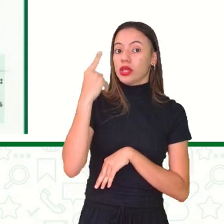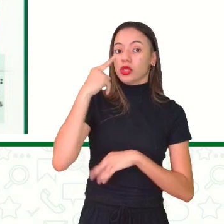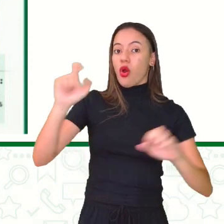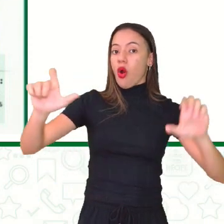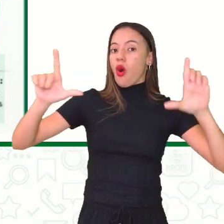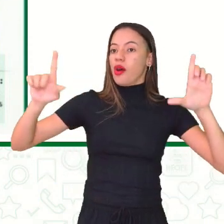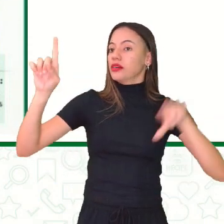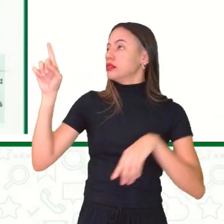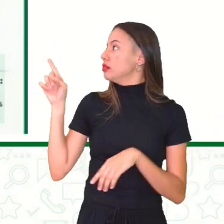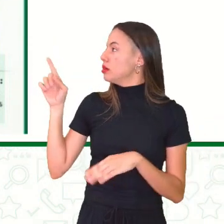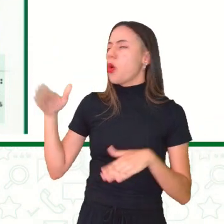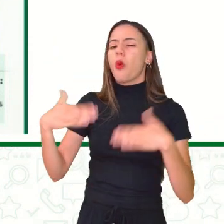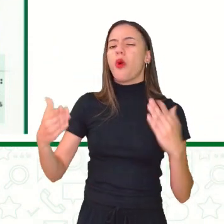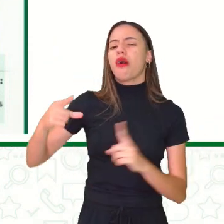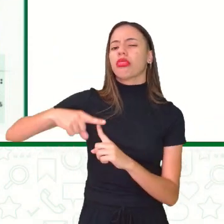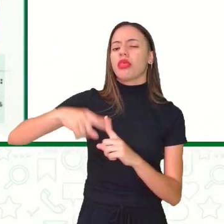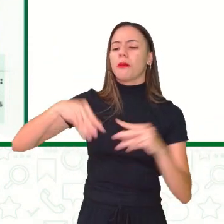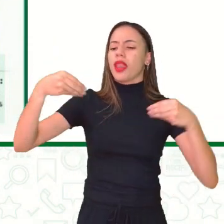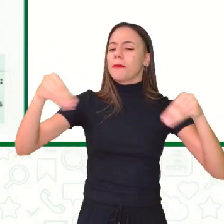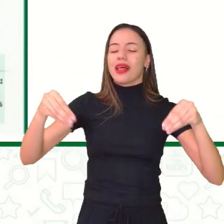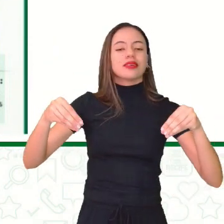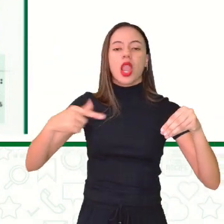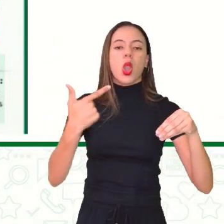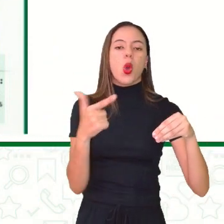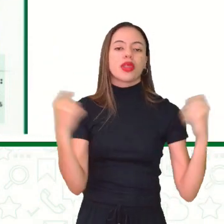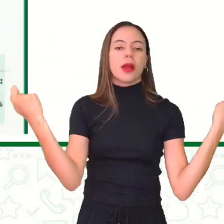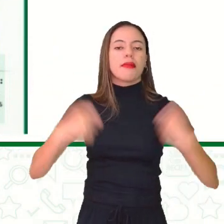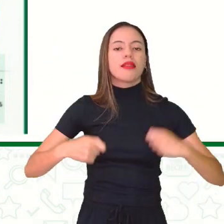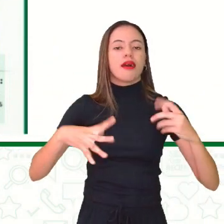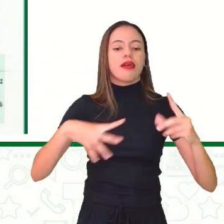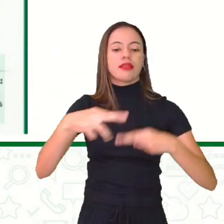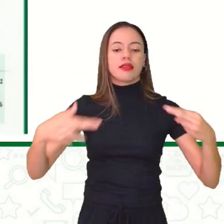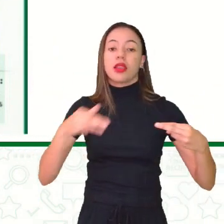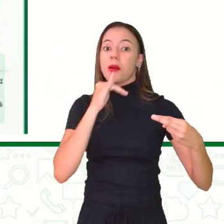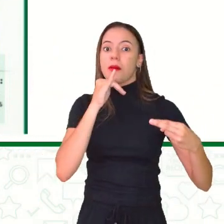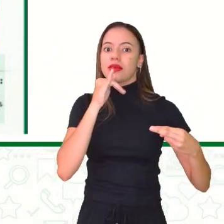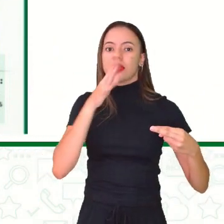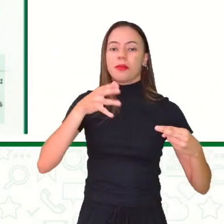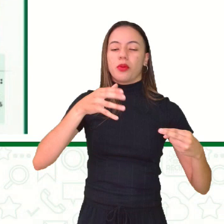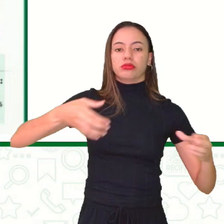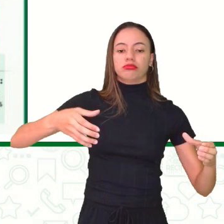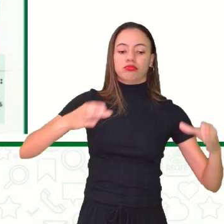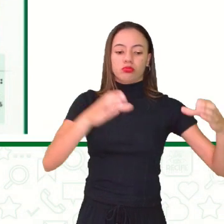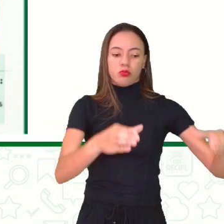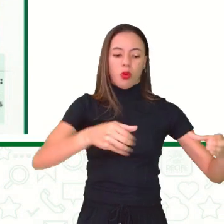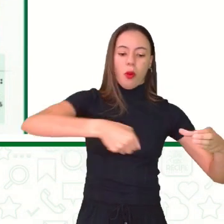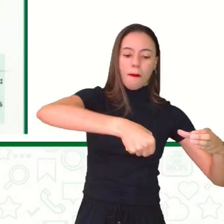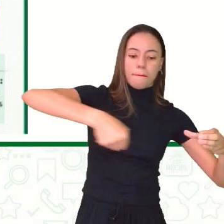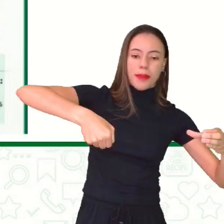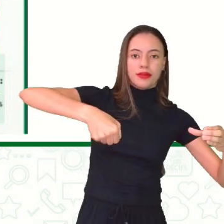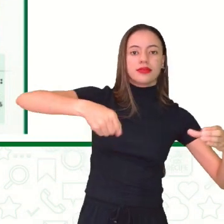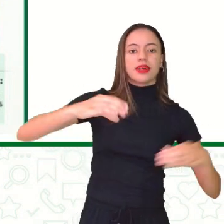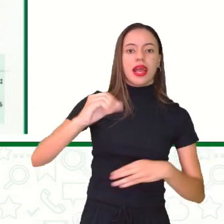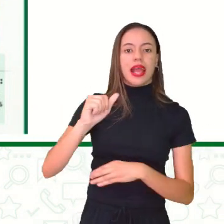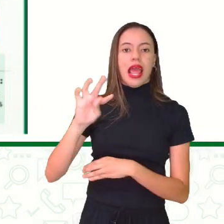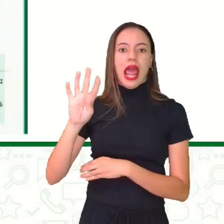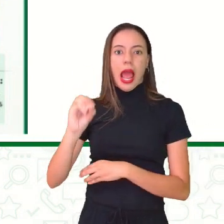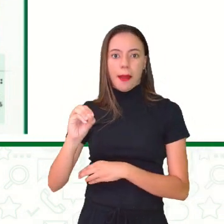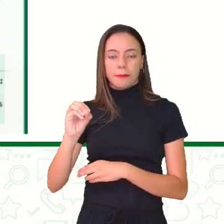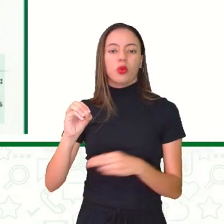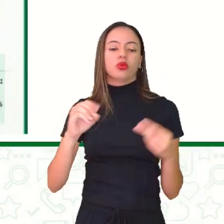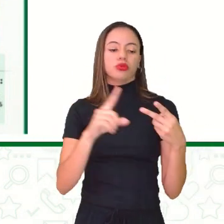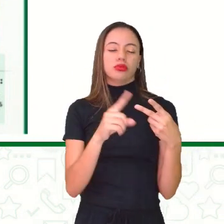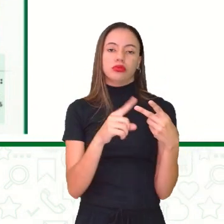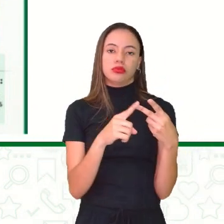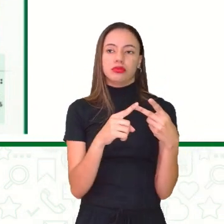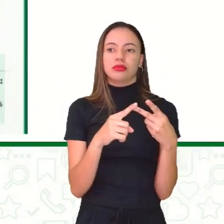para ver quais são os plásticos que não se reciclam. Por exemplo, cabos de panelas, tomadas, adesivos e acrílicos. Esse tipo de